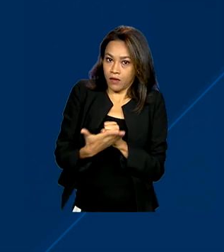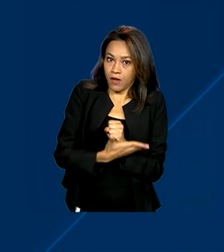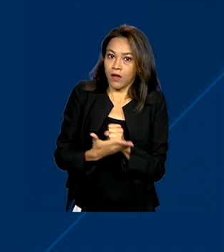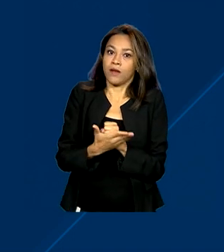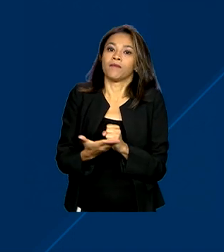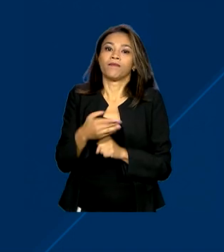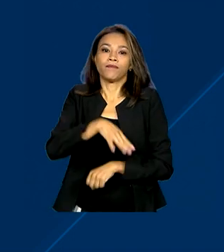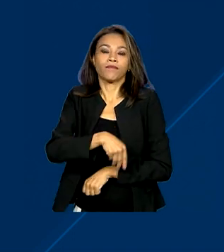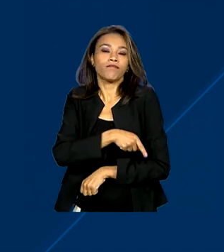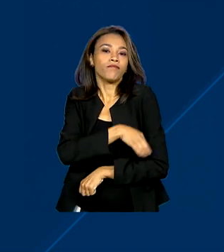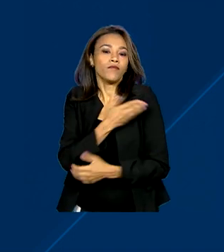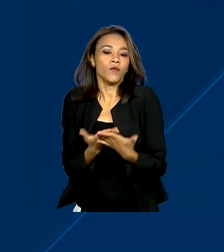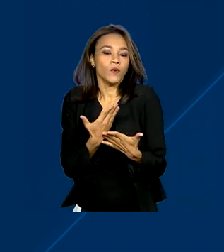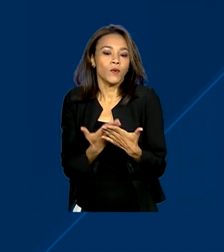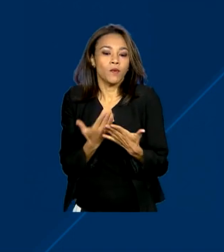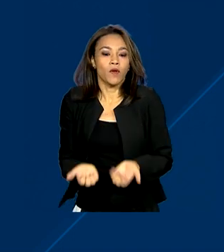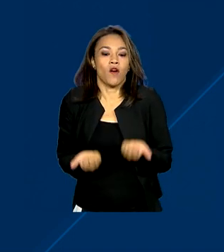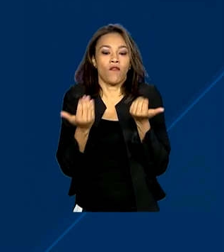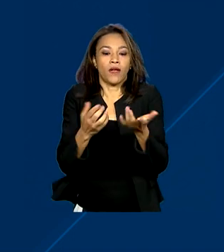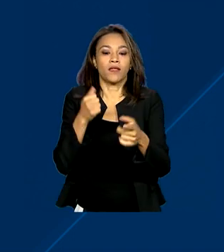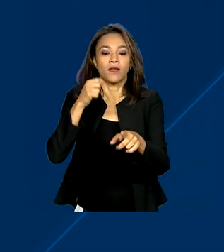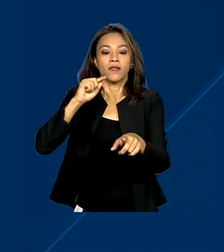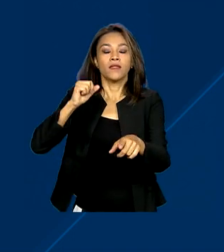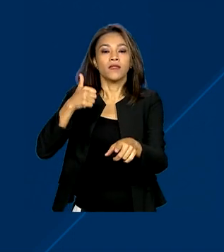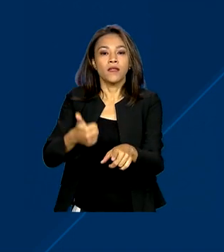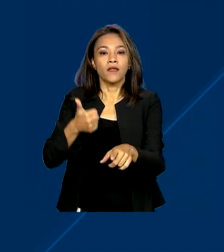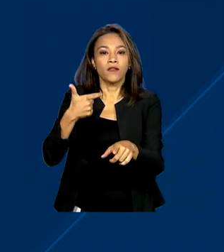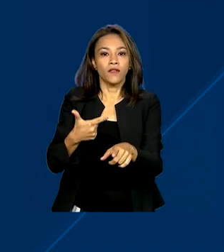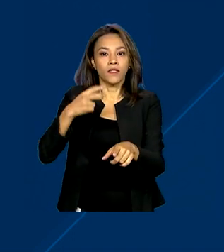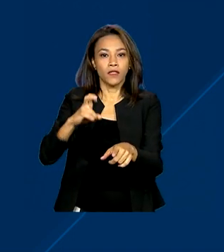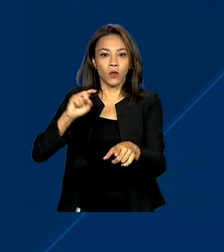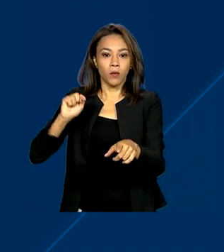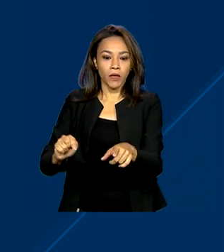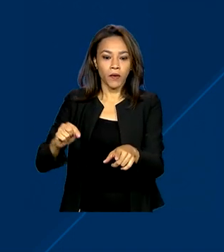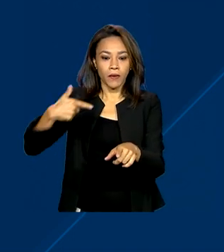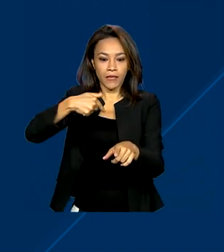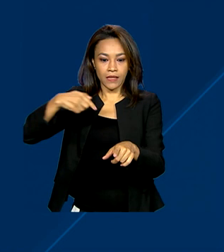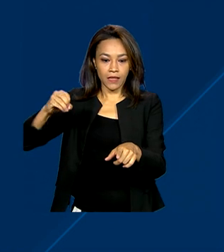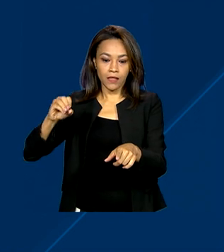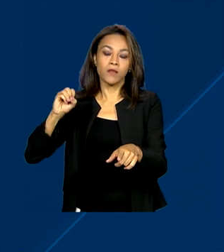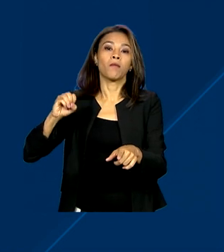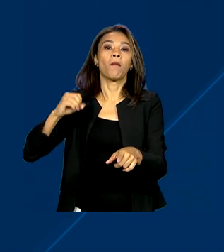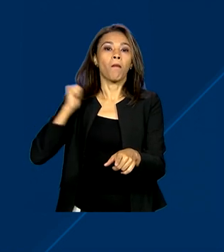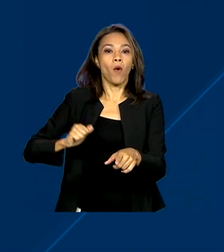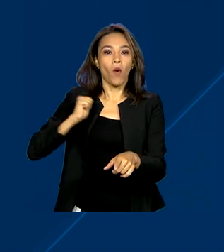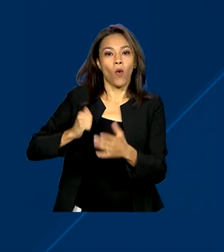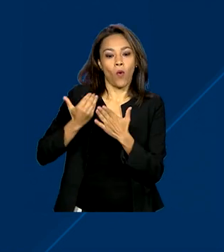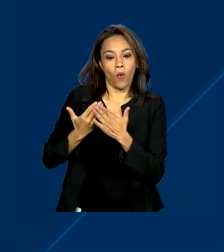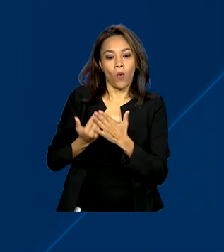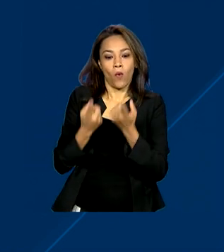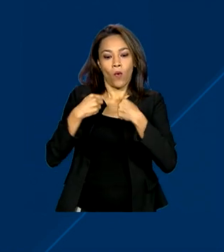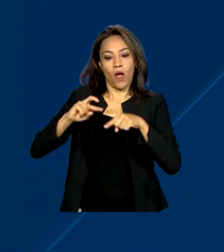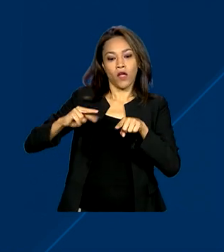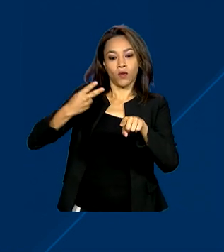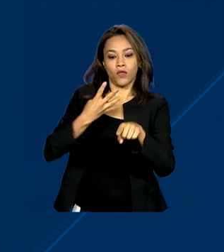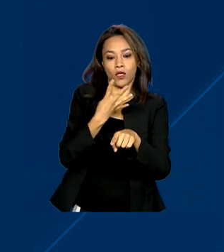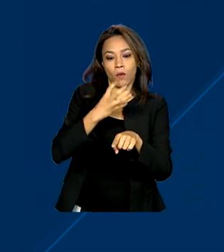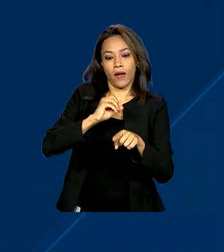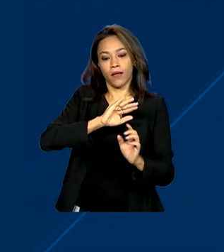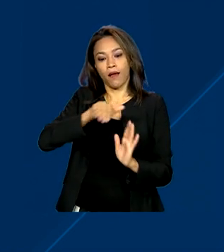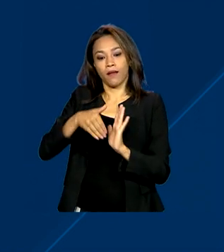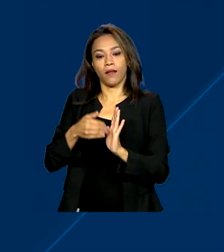ofertadas 125 mil e 700 bolsas, que também terão reajuste que varia de 40% a